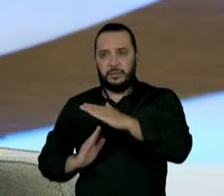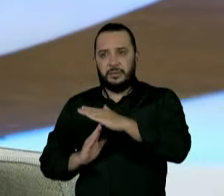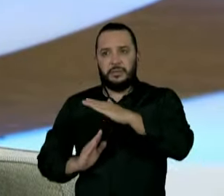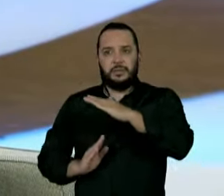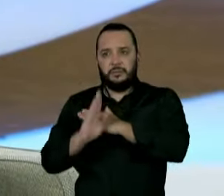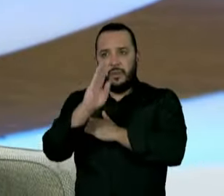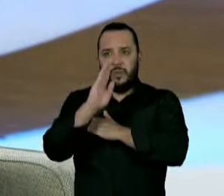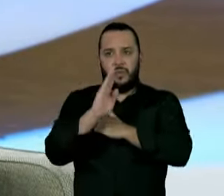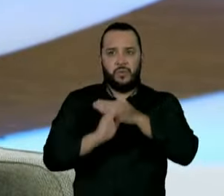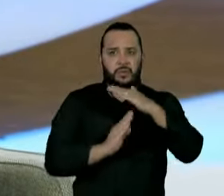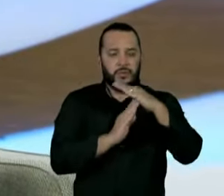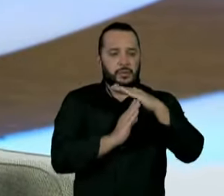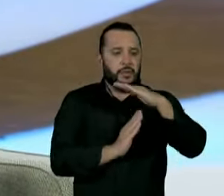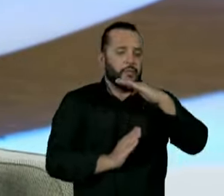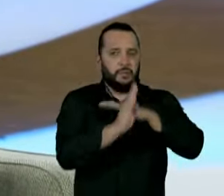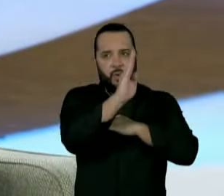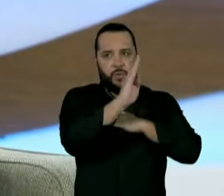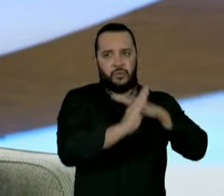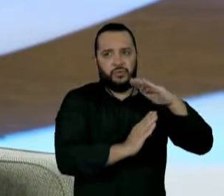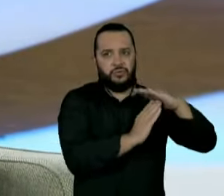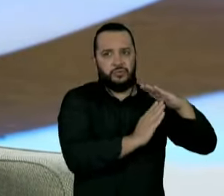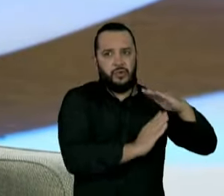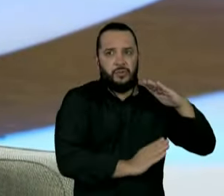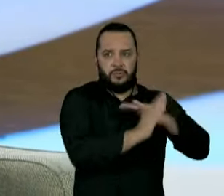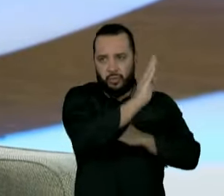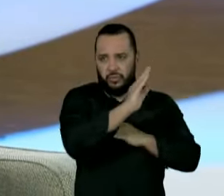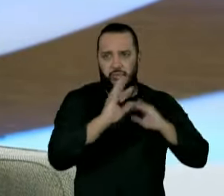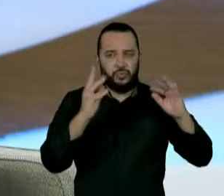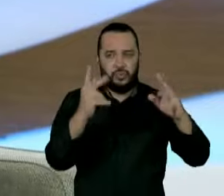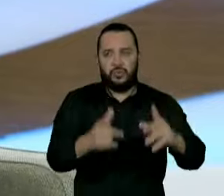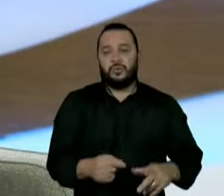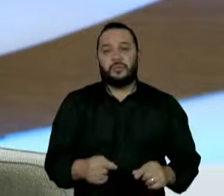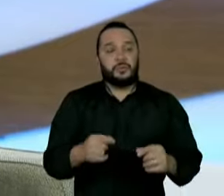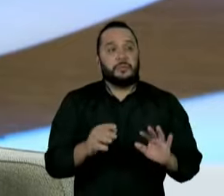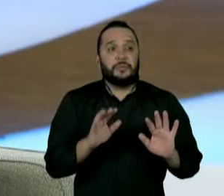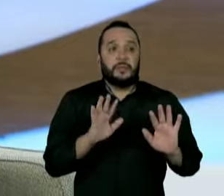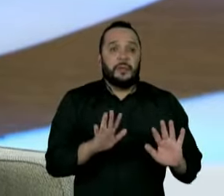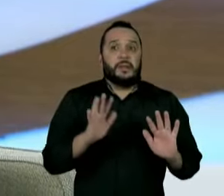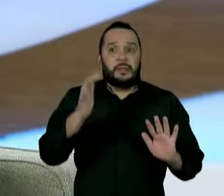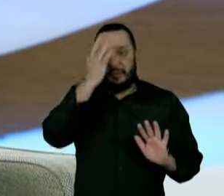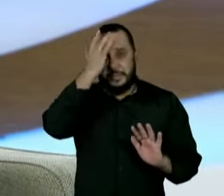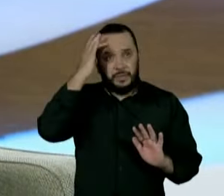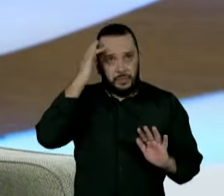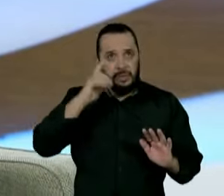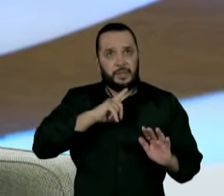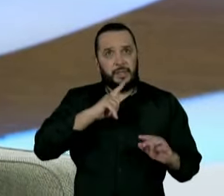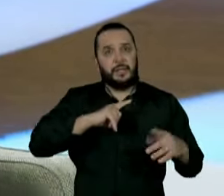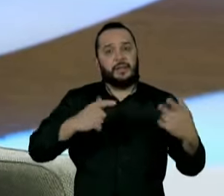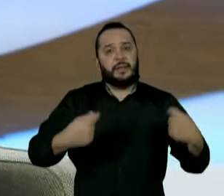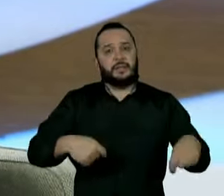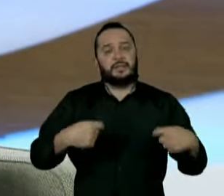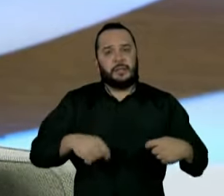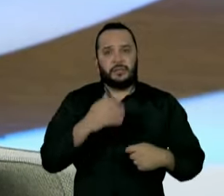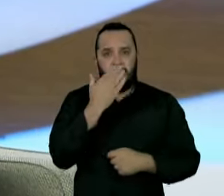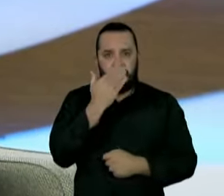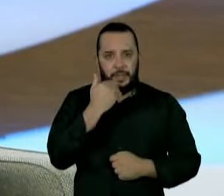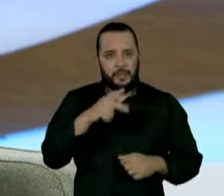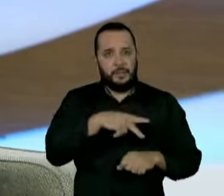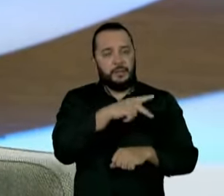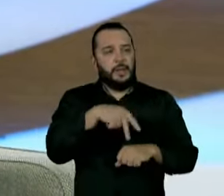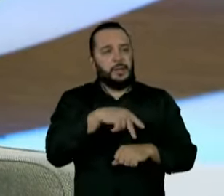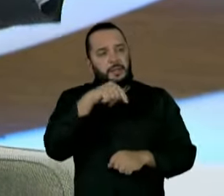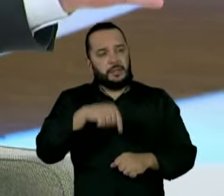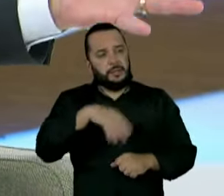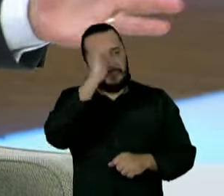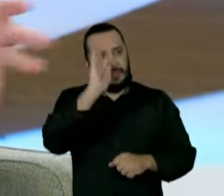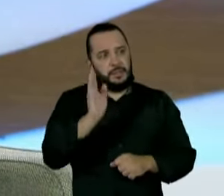lógicas que ele fez. Se você pensar que as pessoas estão com necessidade de comida, quer dizer, é o mínimo do necessário num país como o nosso, que é